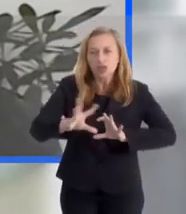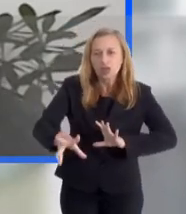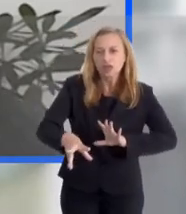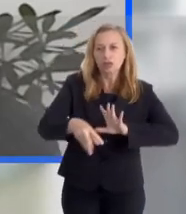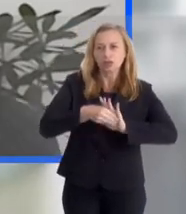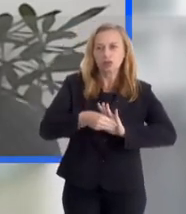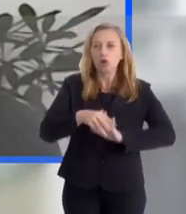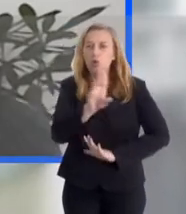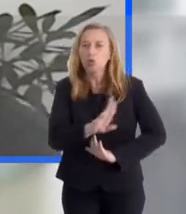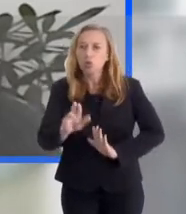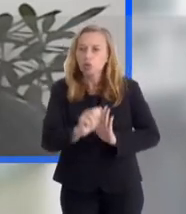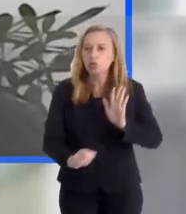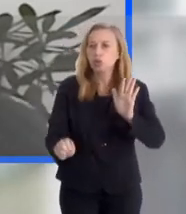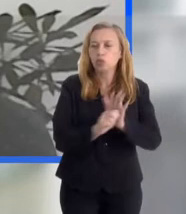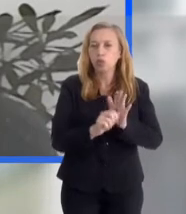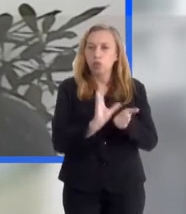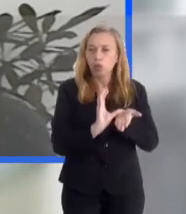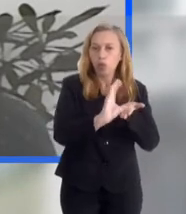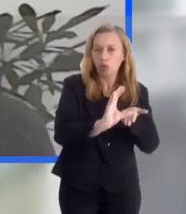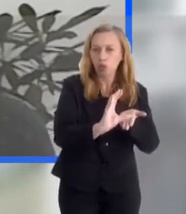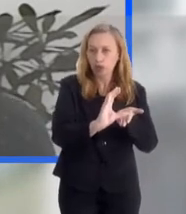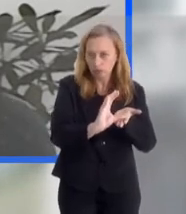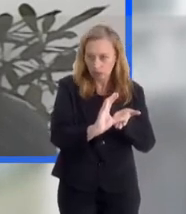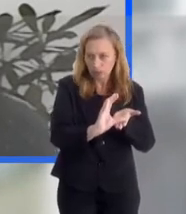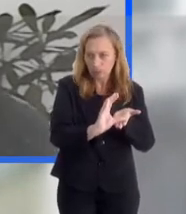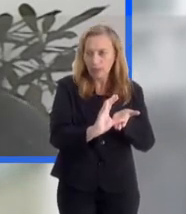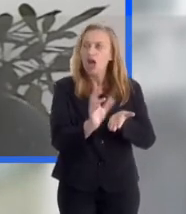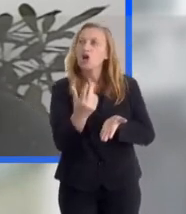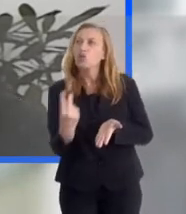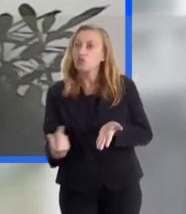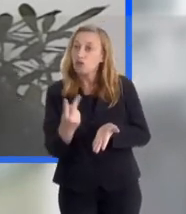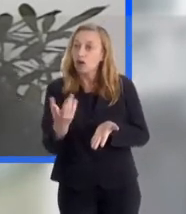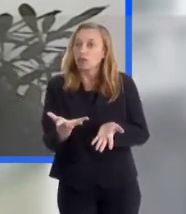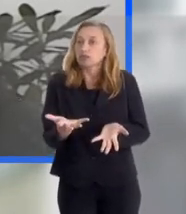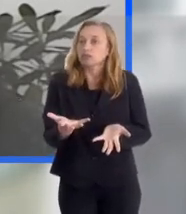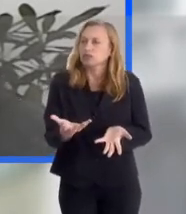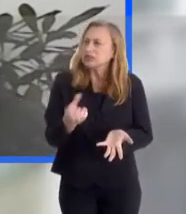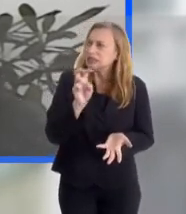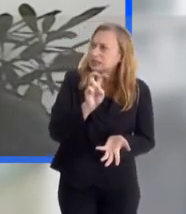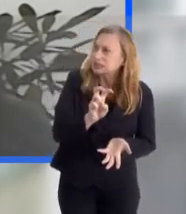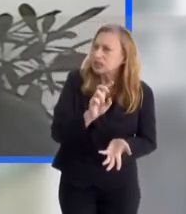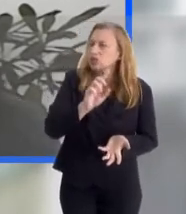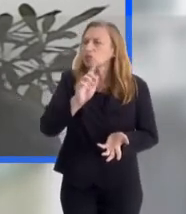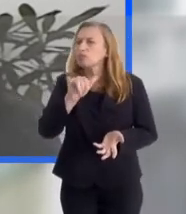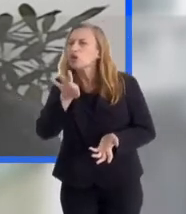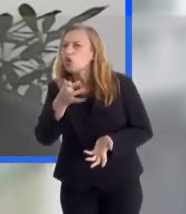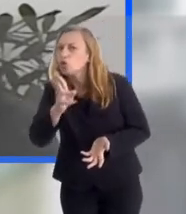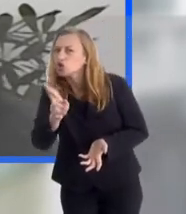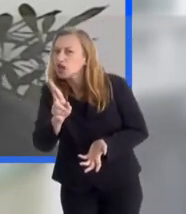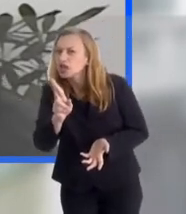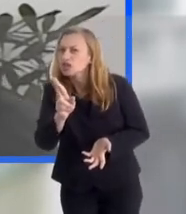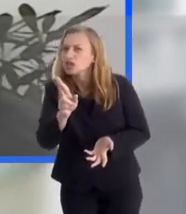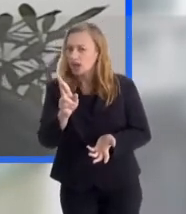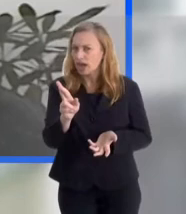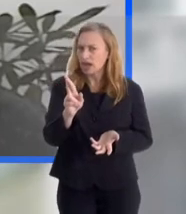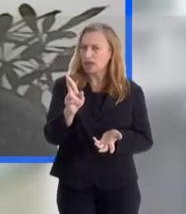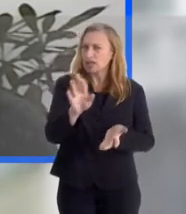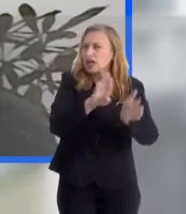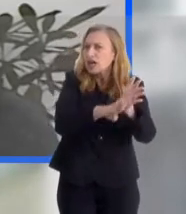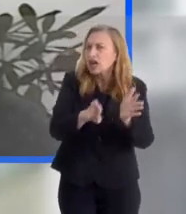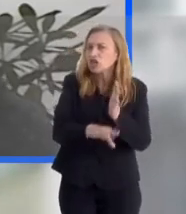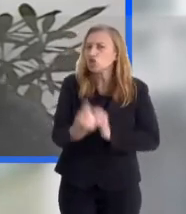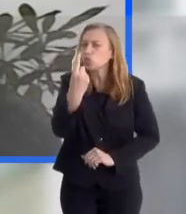impacto da implementação de lei de drogas no orçamento público. Chegamos a um valor impressionante aí de 5 bilhões de reais